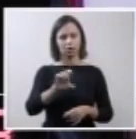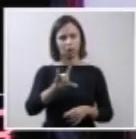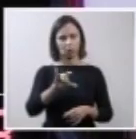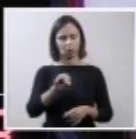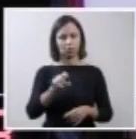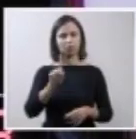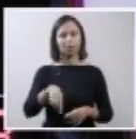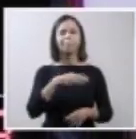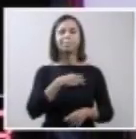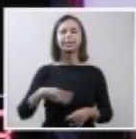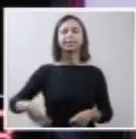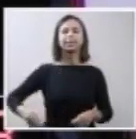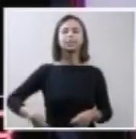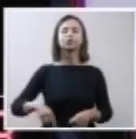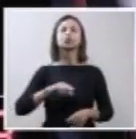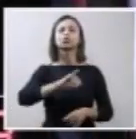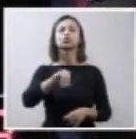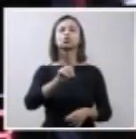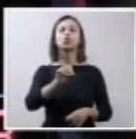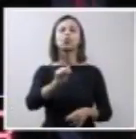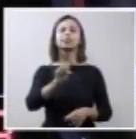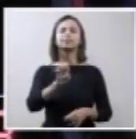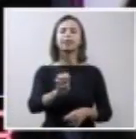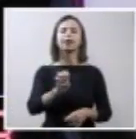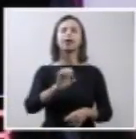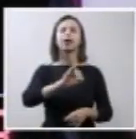José Gomes Temporal.